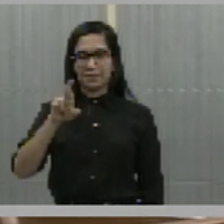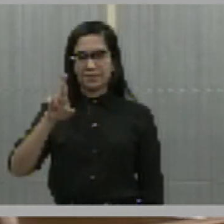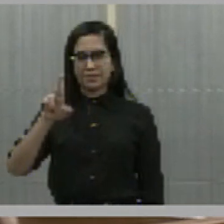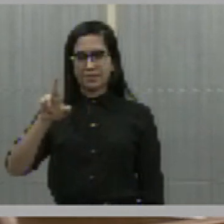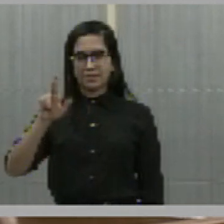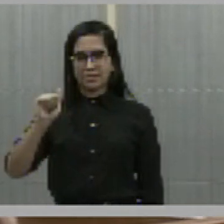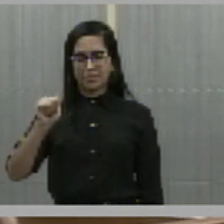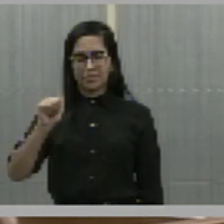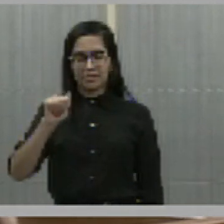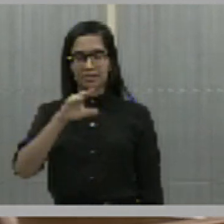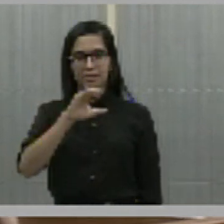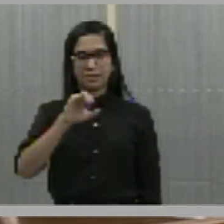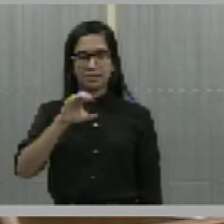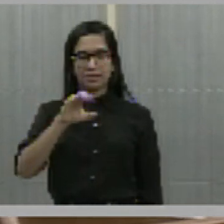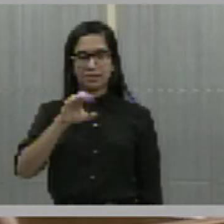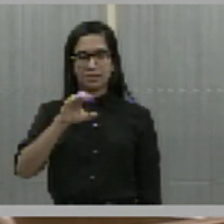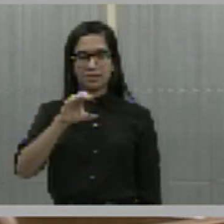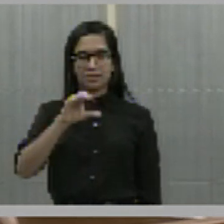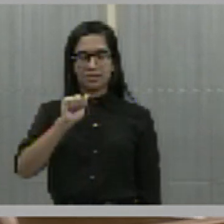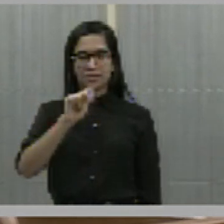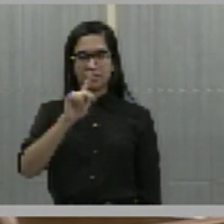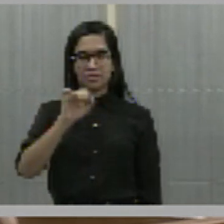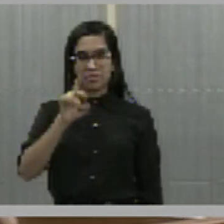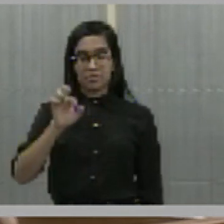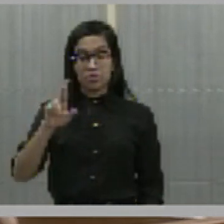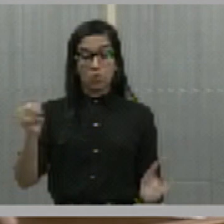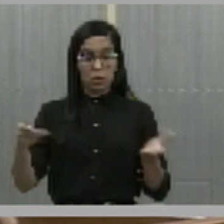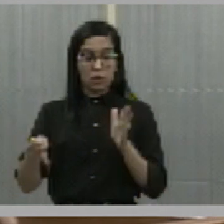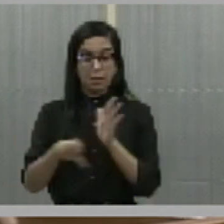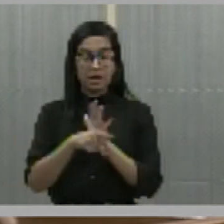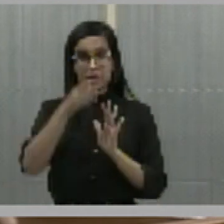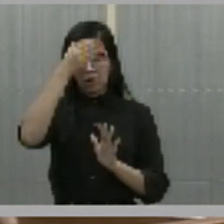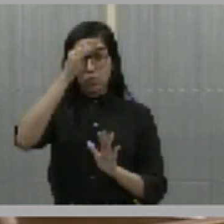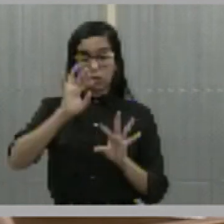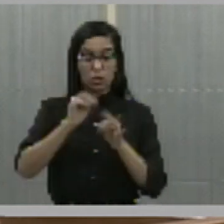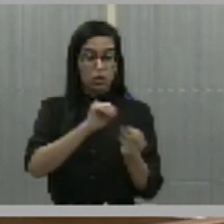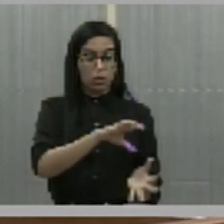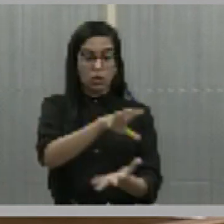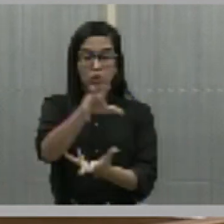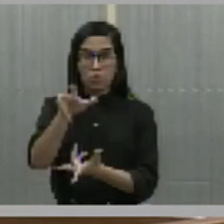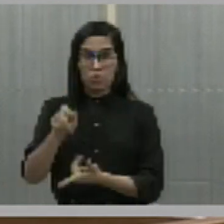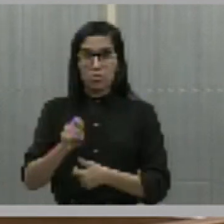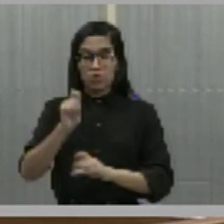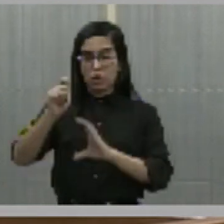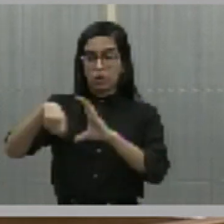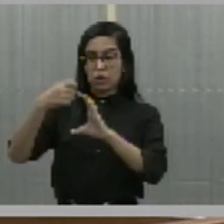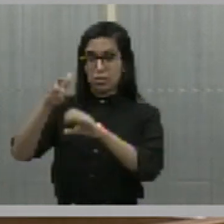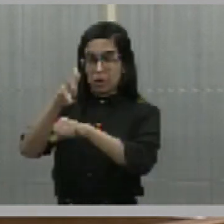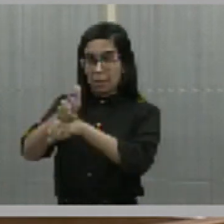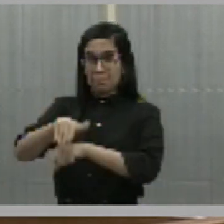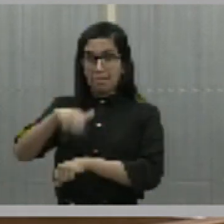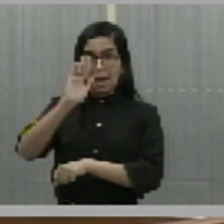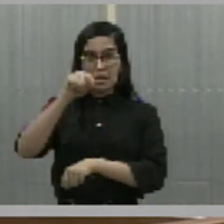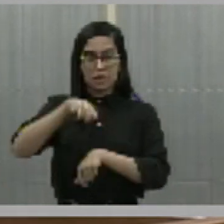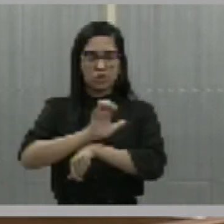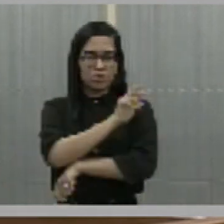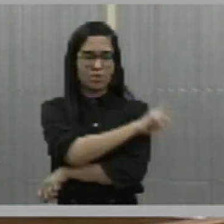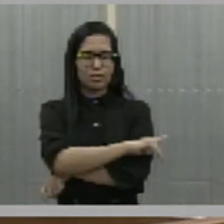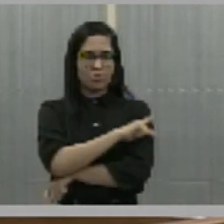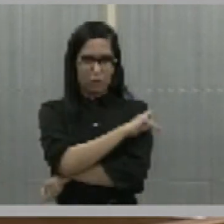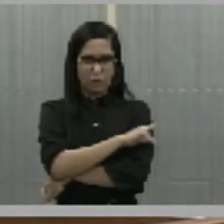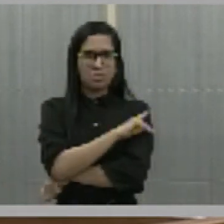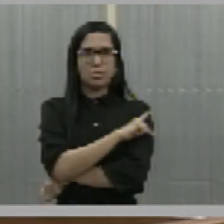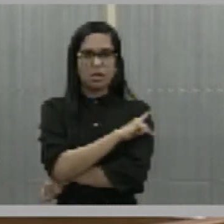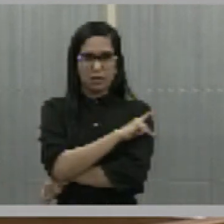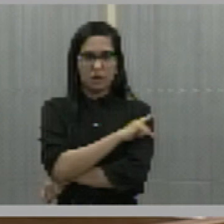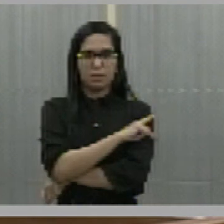é patrimônio da humanidade, é o lugar mais filmado do Piauí, é um dos